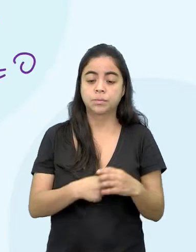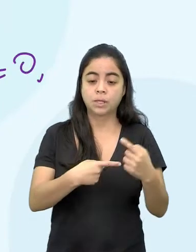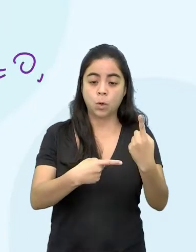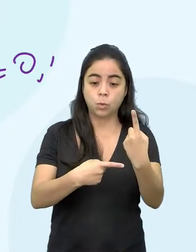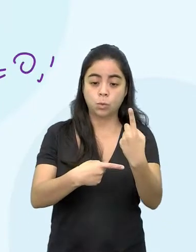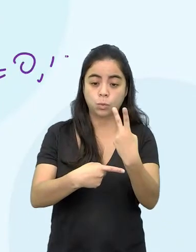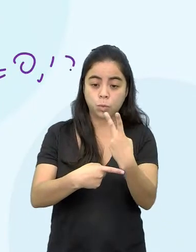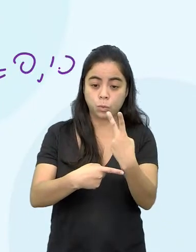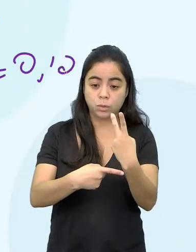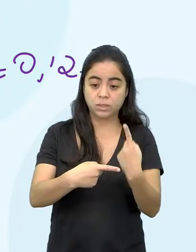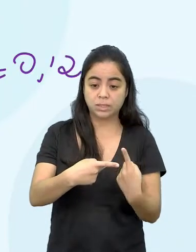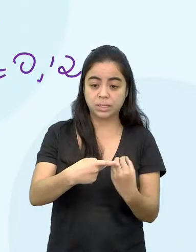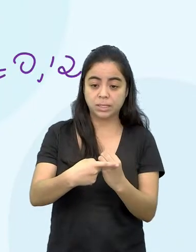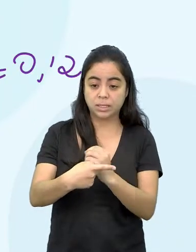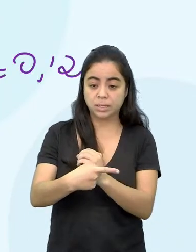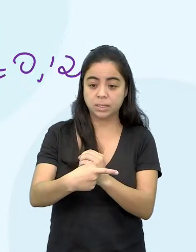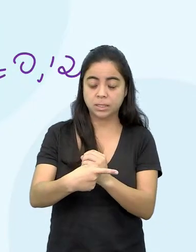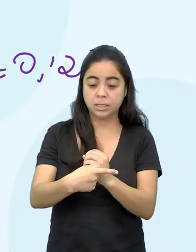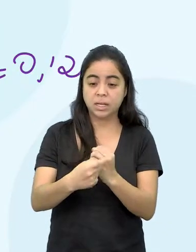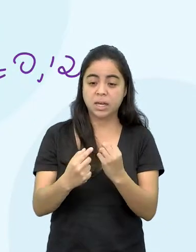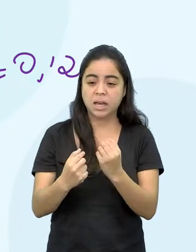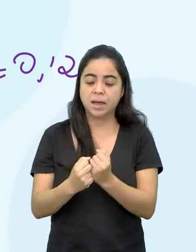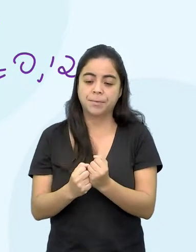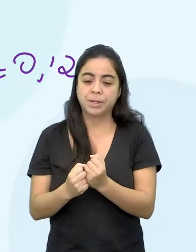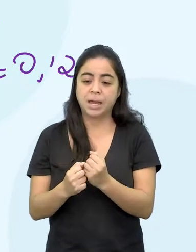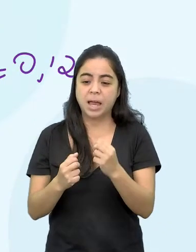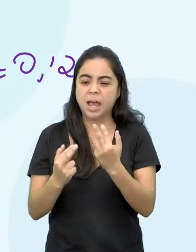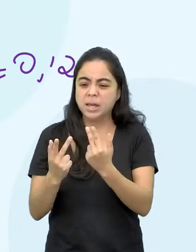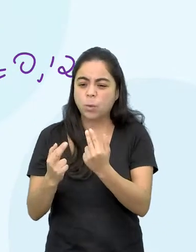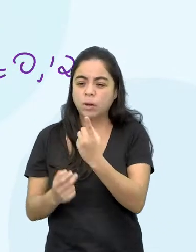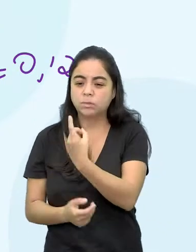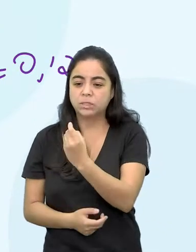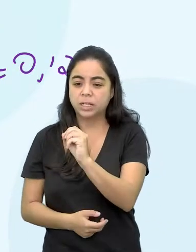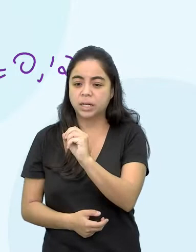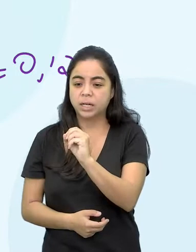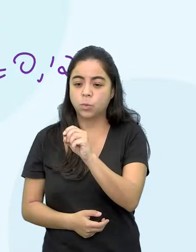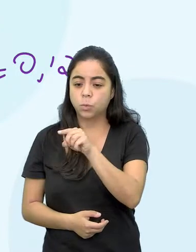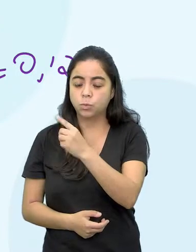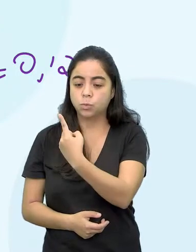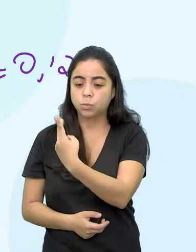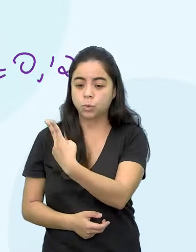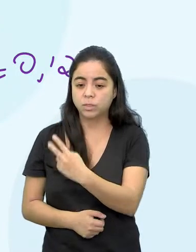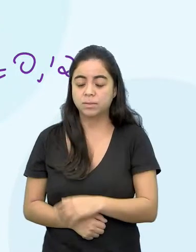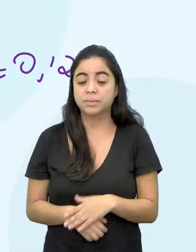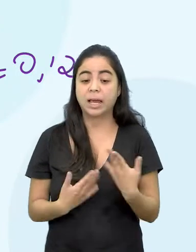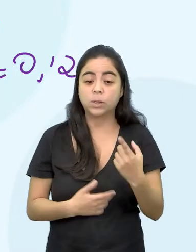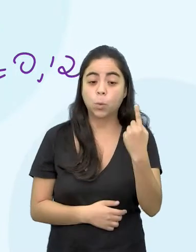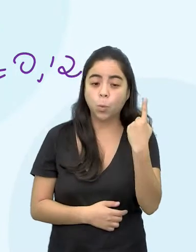coisa que 0,12. E esse 1, professora, da onde você tirou esse 1? Esse 1 mais